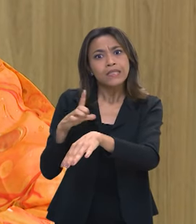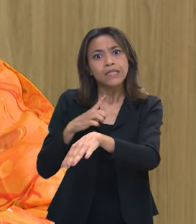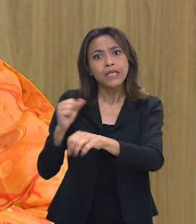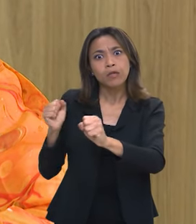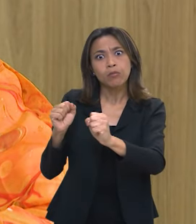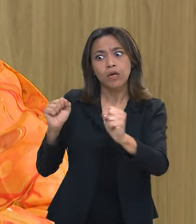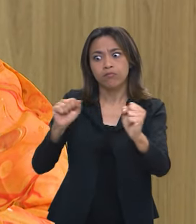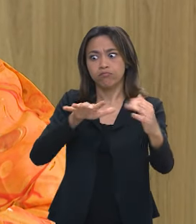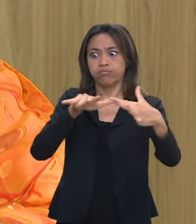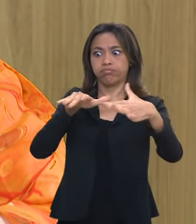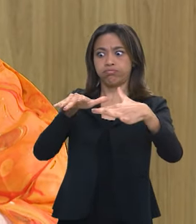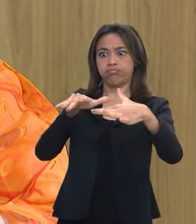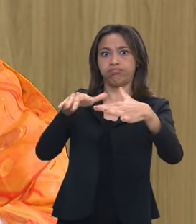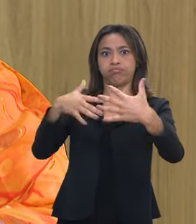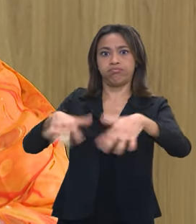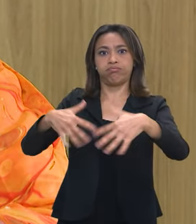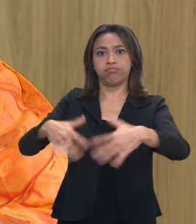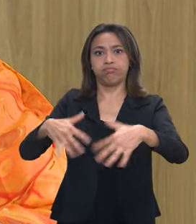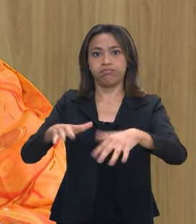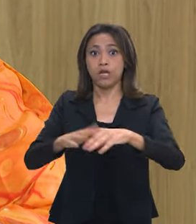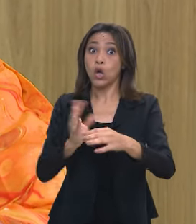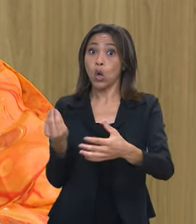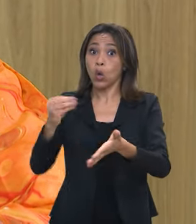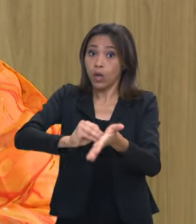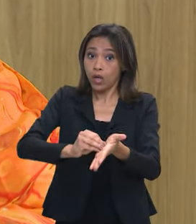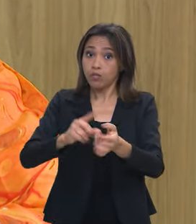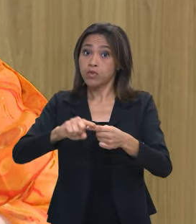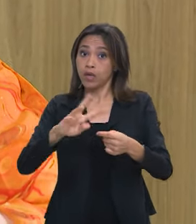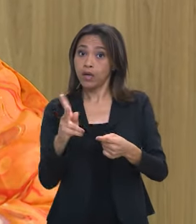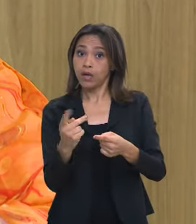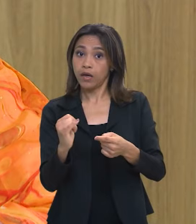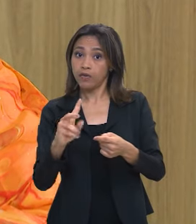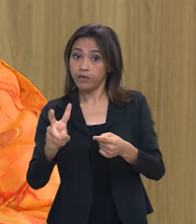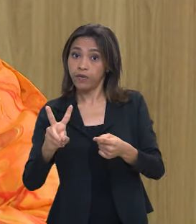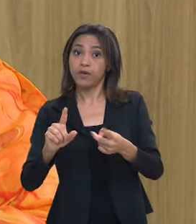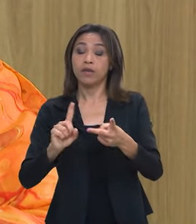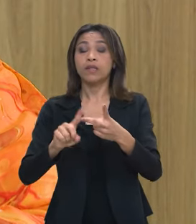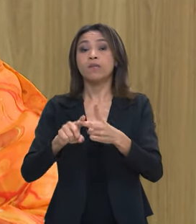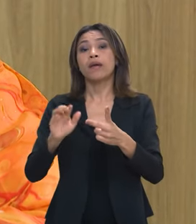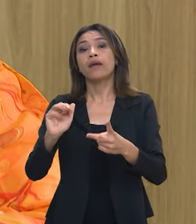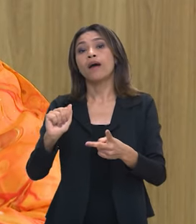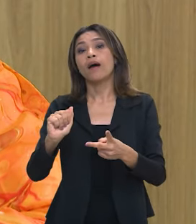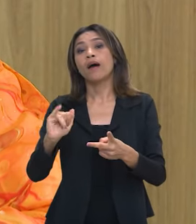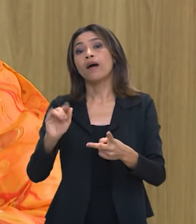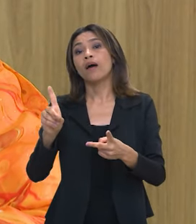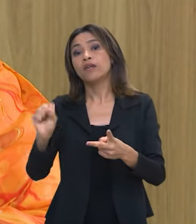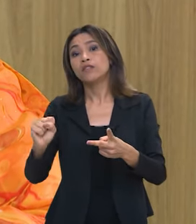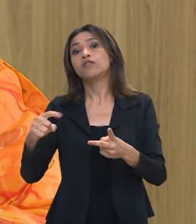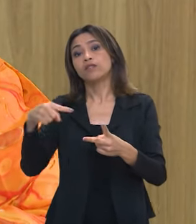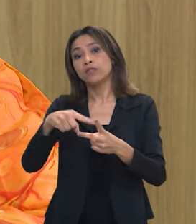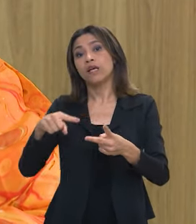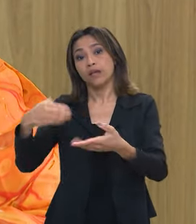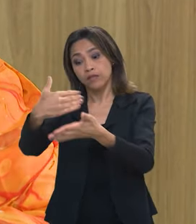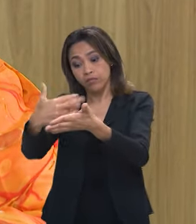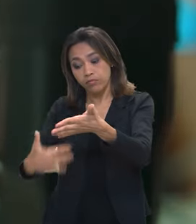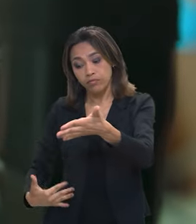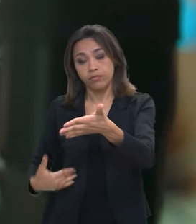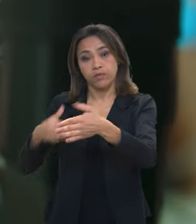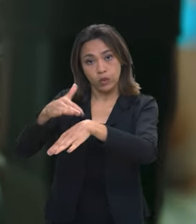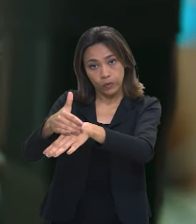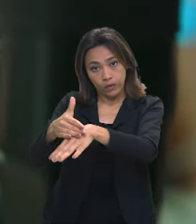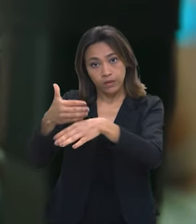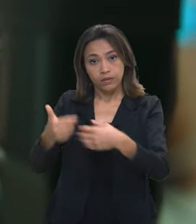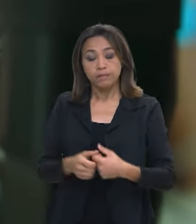determinação social e colocamos HIV e AIDS neste importante rol e neste